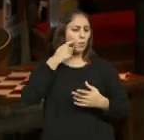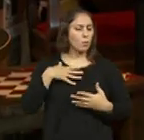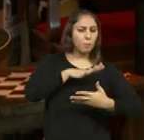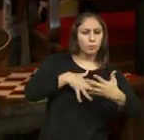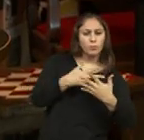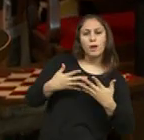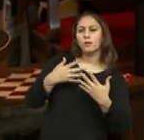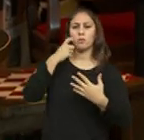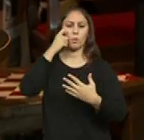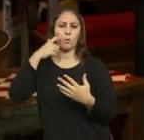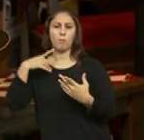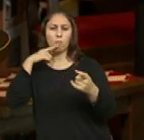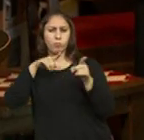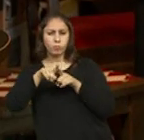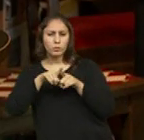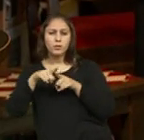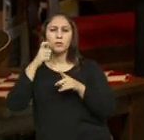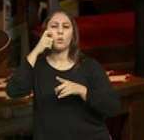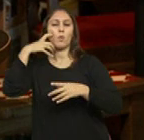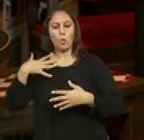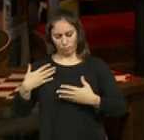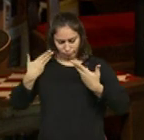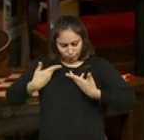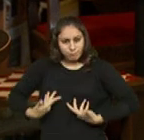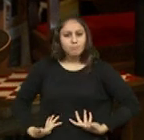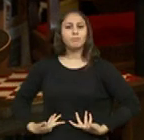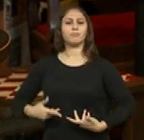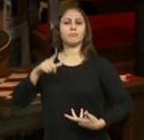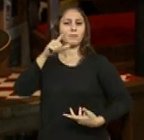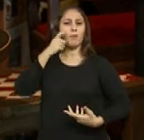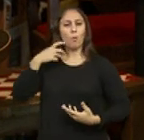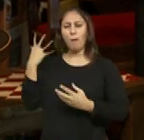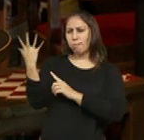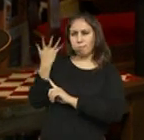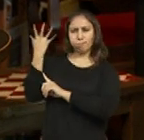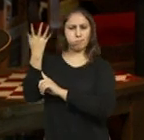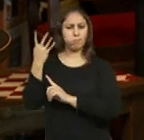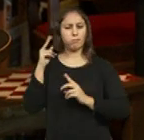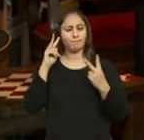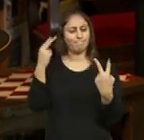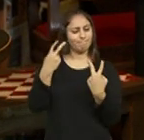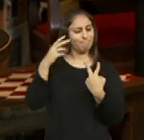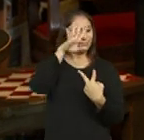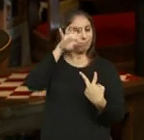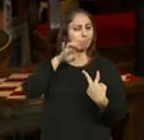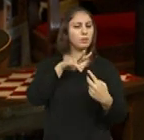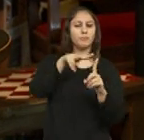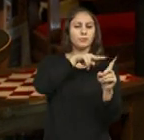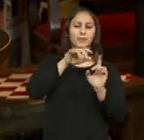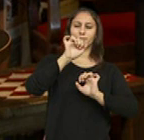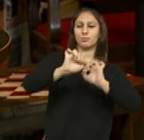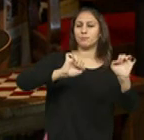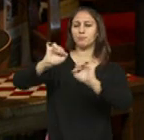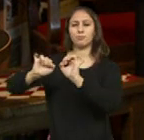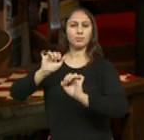o corpo político, o corpo físico, etéreo, qual era a visão própria deles sobre o